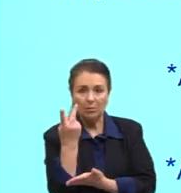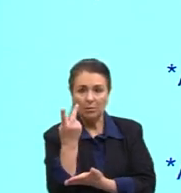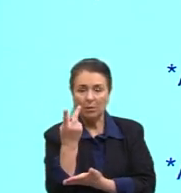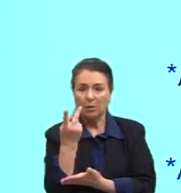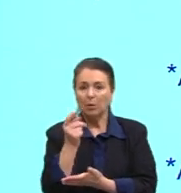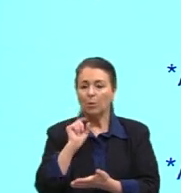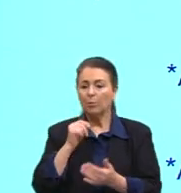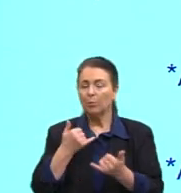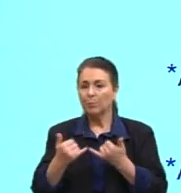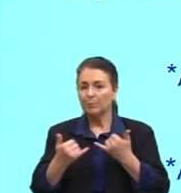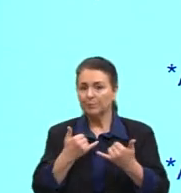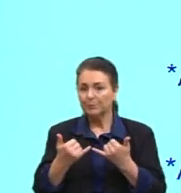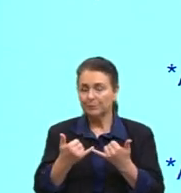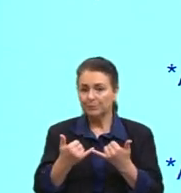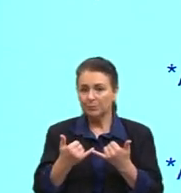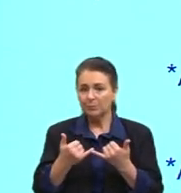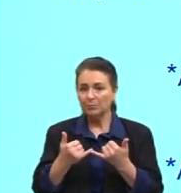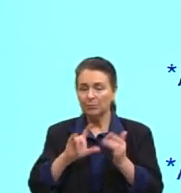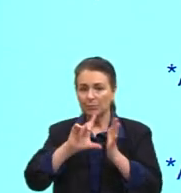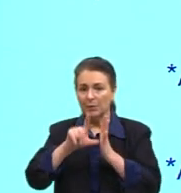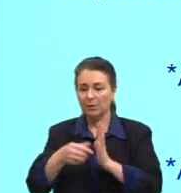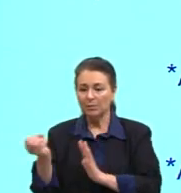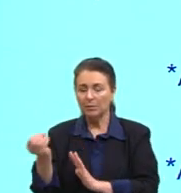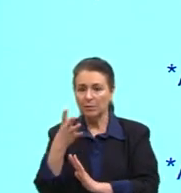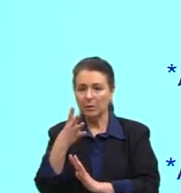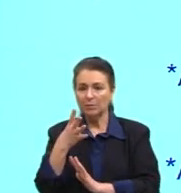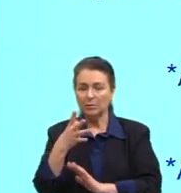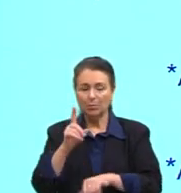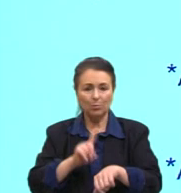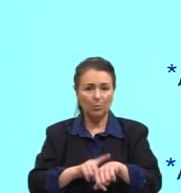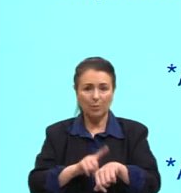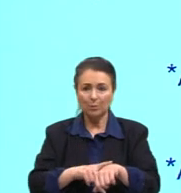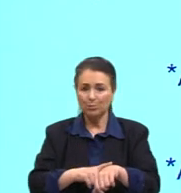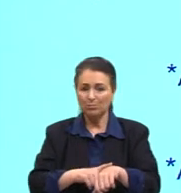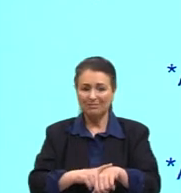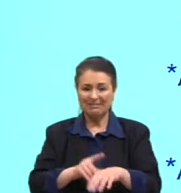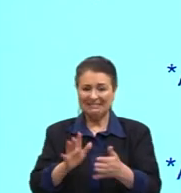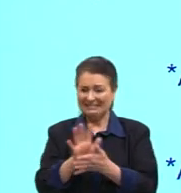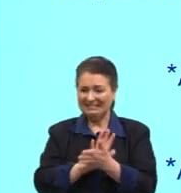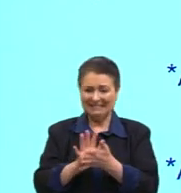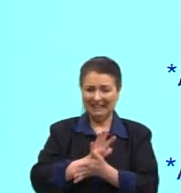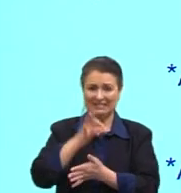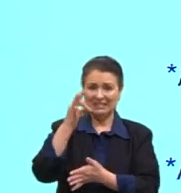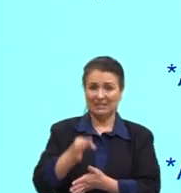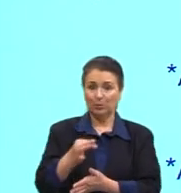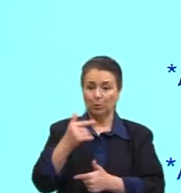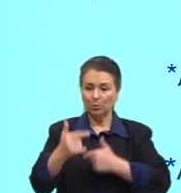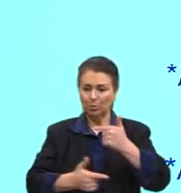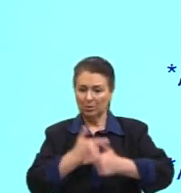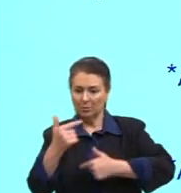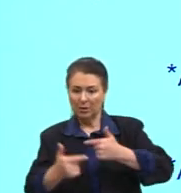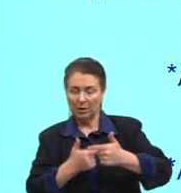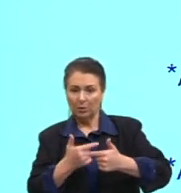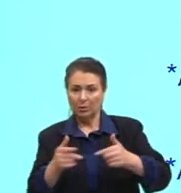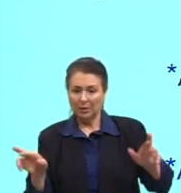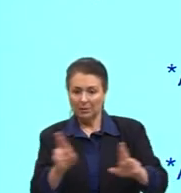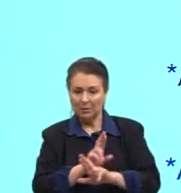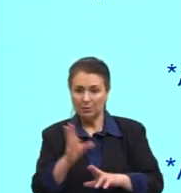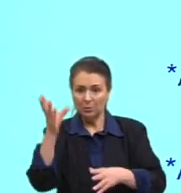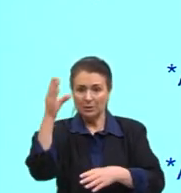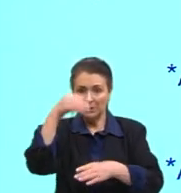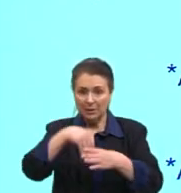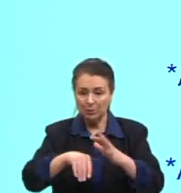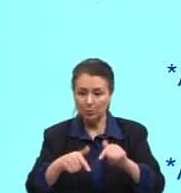Por exemplo, a pós-modernidade são momentos de incerteza. Lembre-se sempre disso. No trabalho, nas relações. Pode ver que